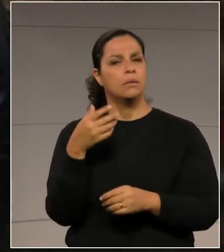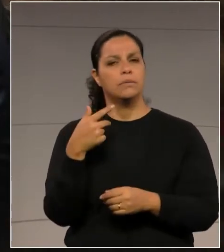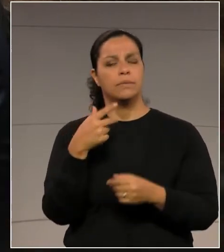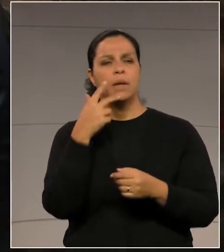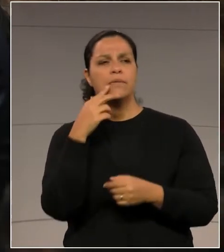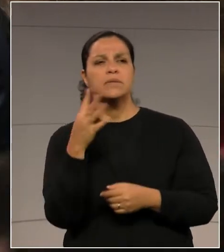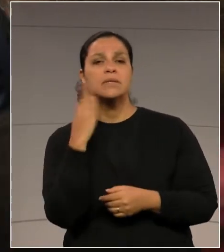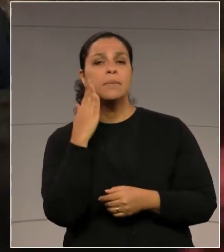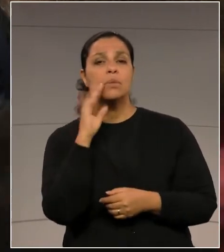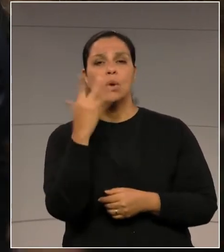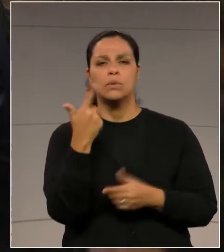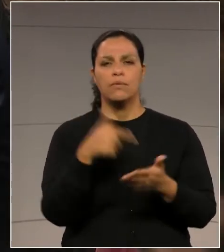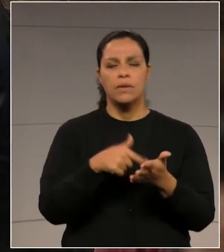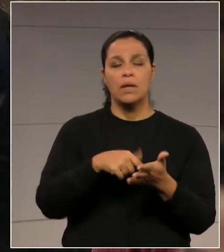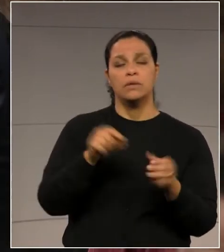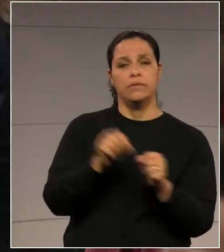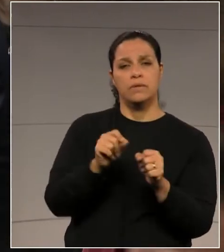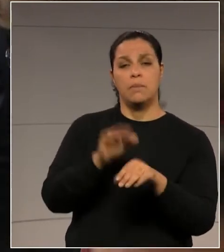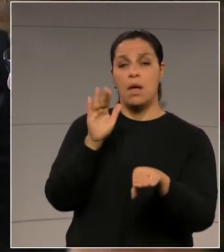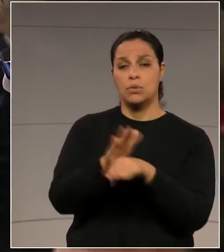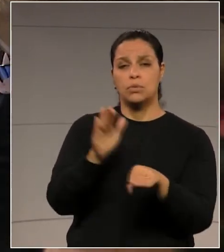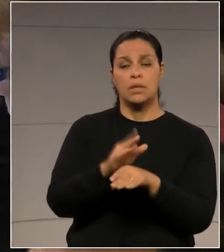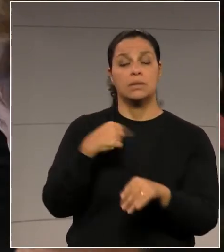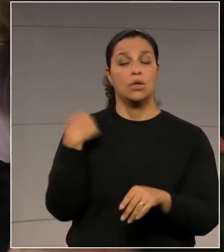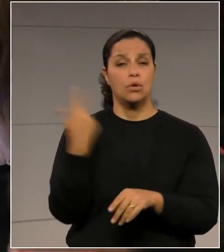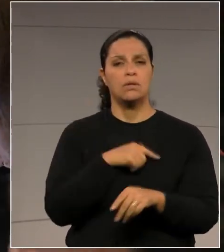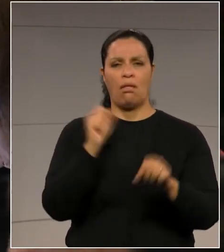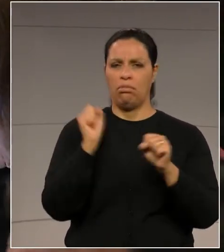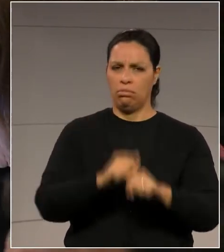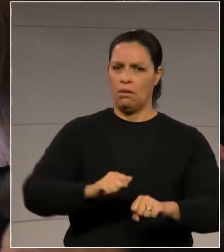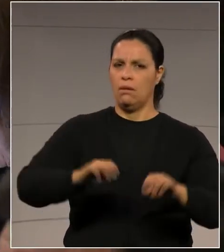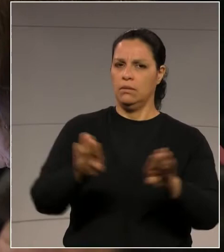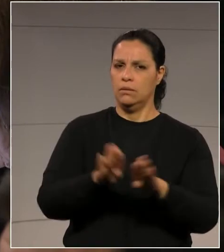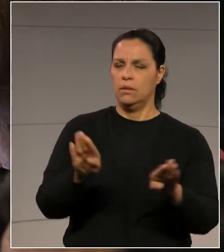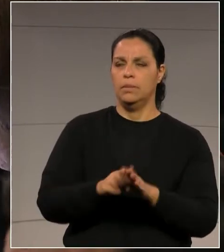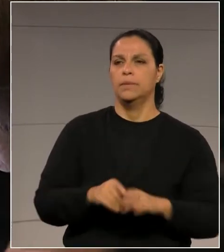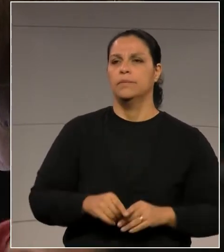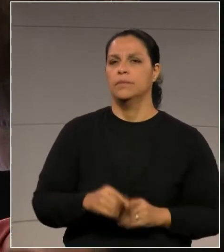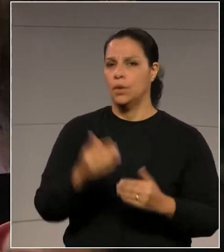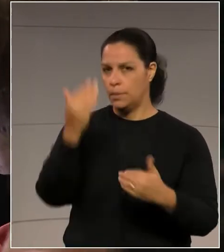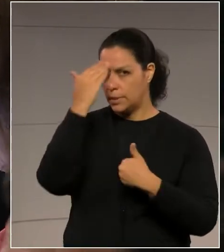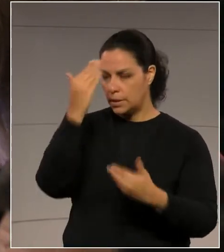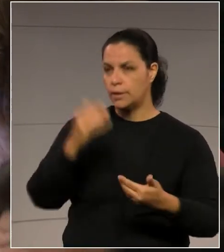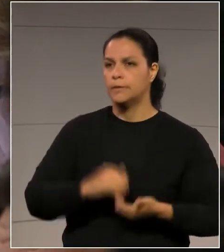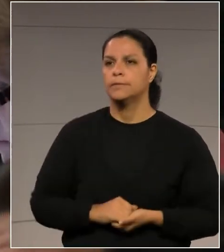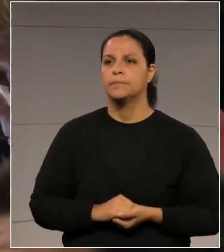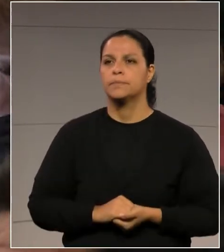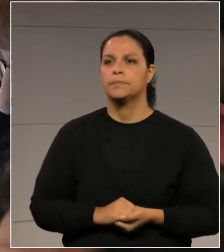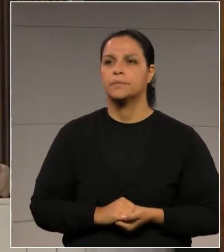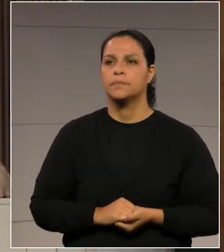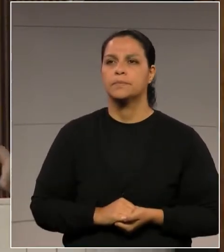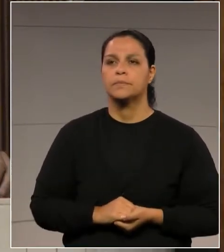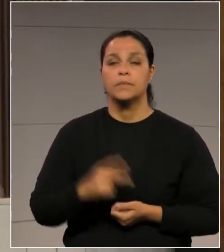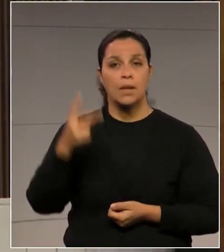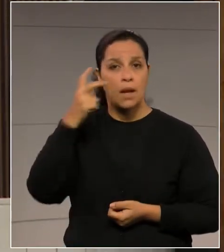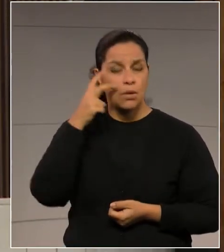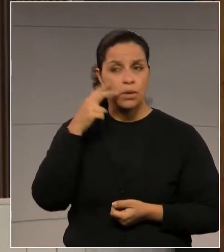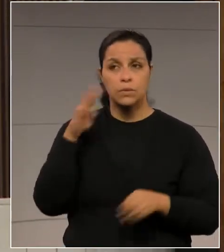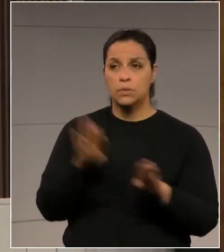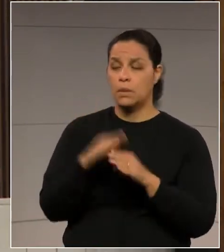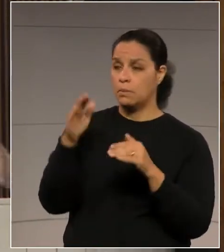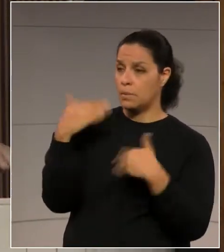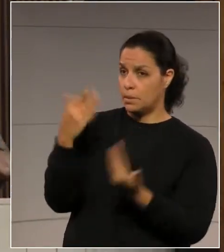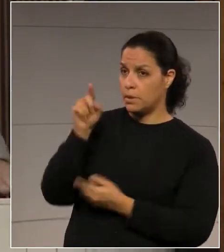-lo e para tomar as providências que entender serem possíveis e necessárias. Obrigado, deputado Requião. Obrigado, deputado Tadeu. Deputado Arilson. Parabenizar,